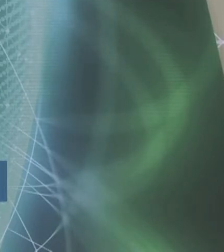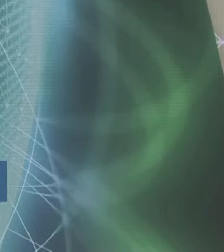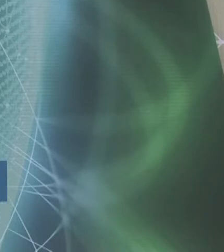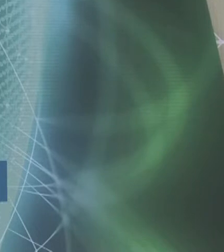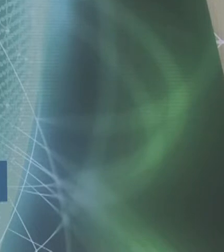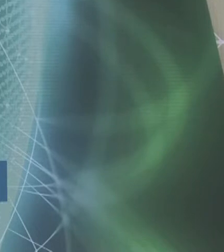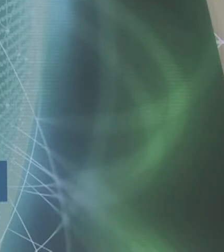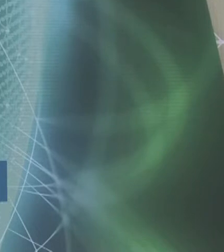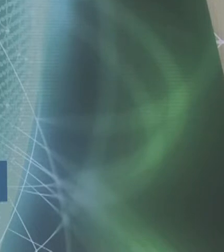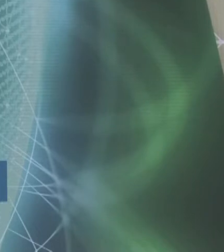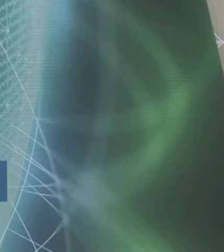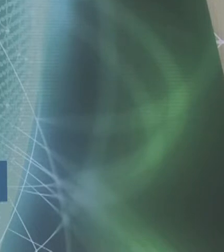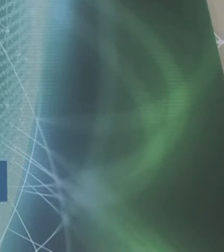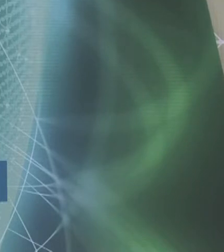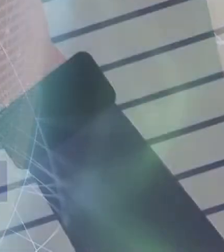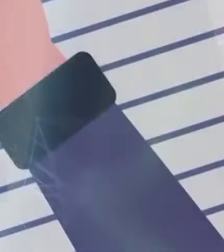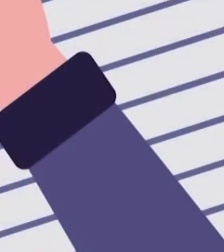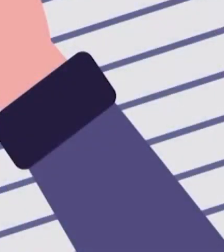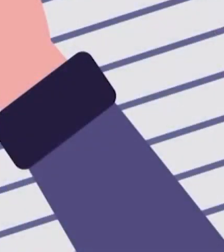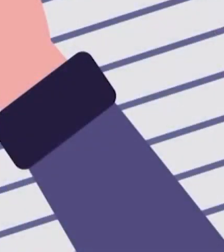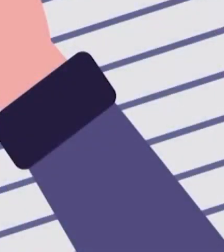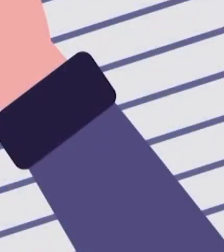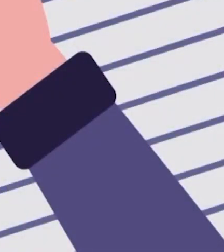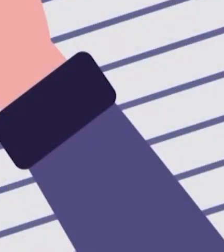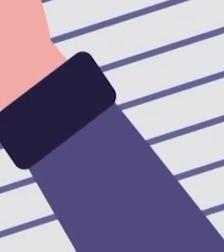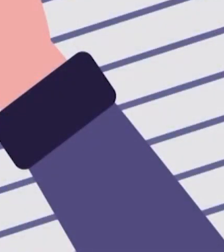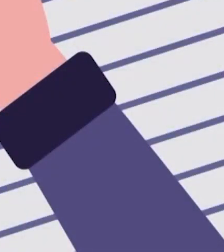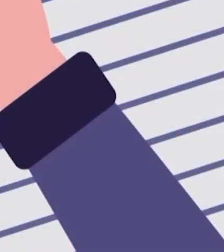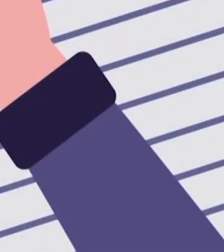tudo o que acontece na educação catarinense com a gente.